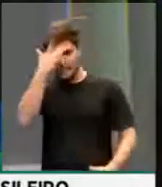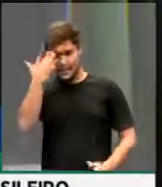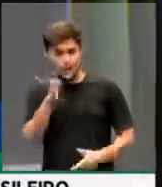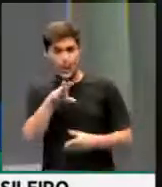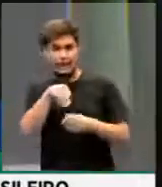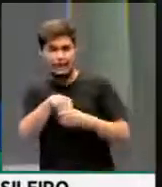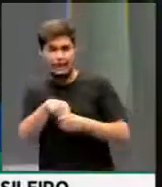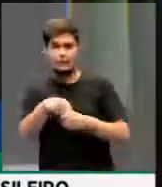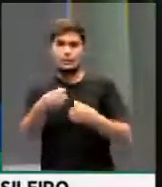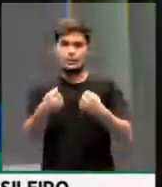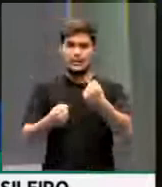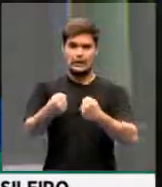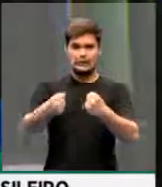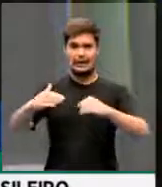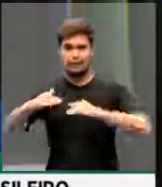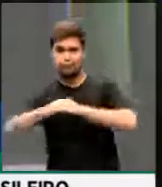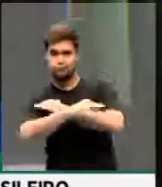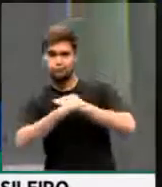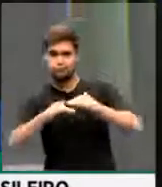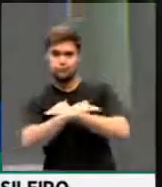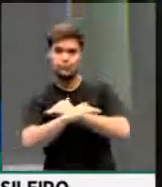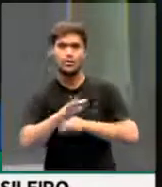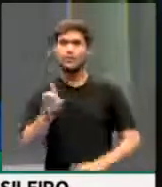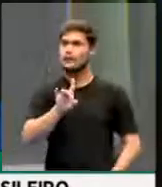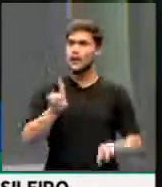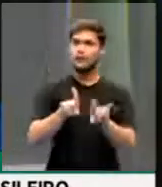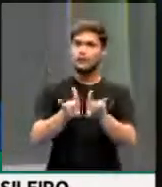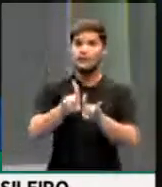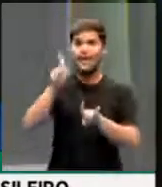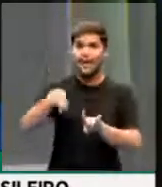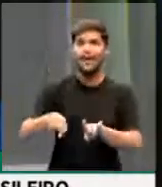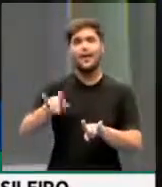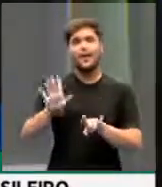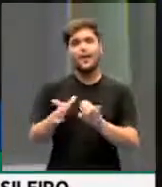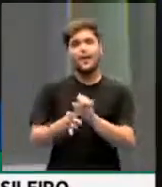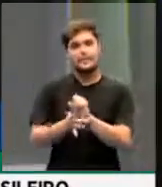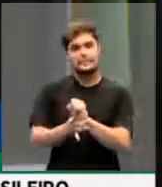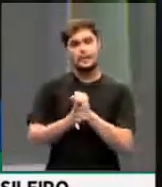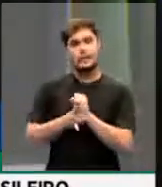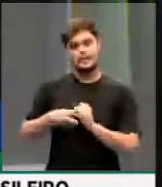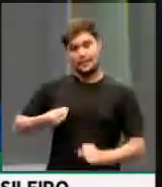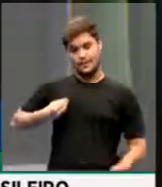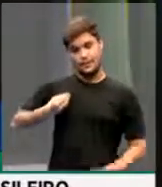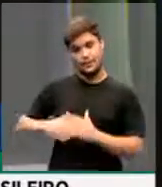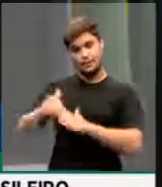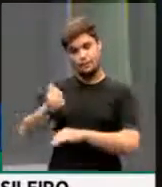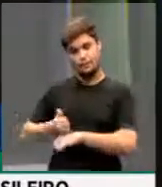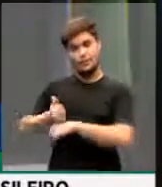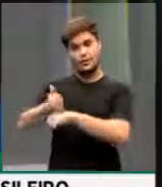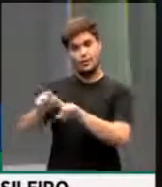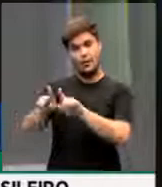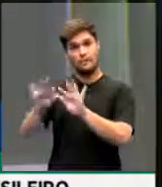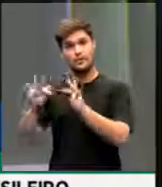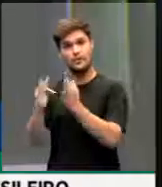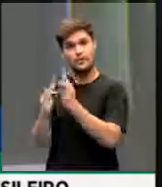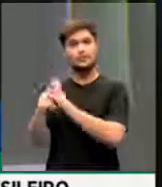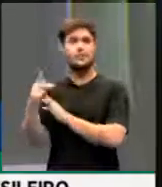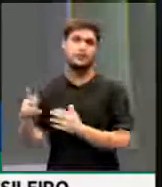estão nas estradas. É uma proteção à vida dos caminhoneiros e, portanto, às suas famílias também.